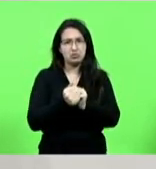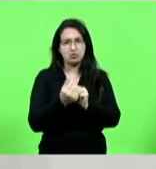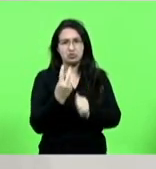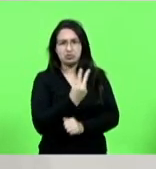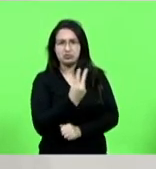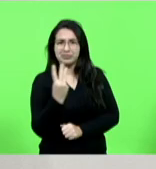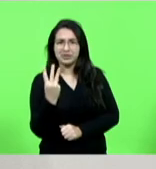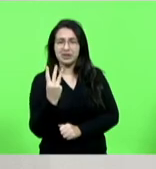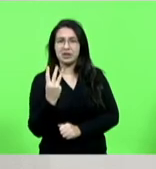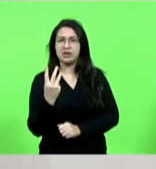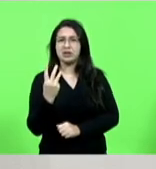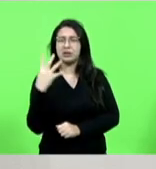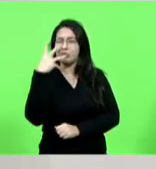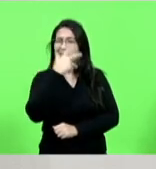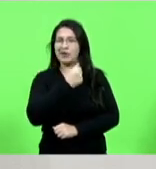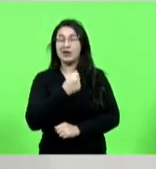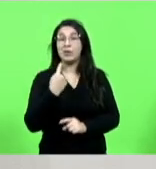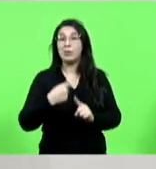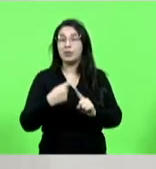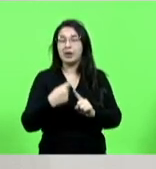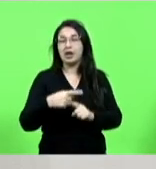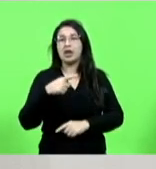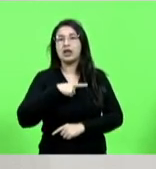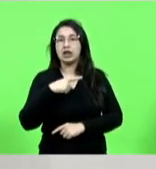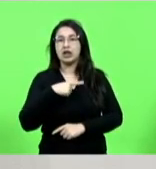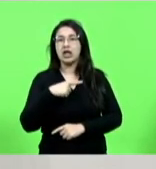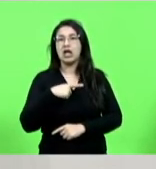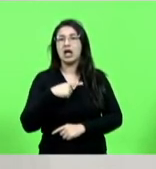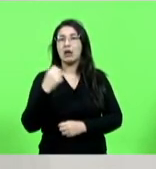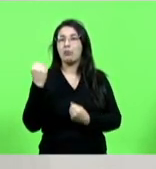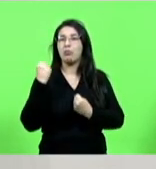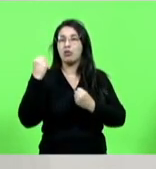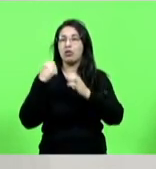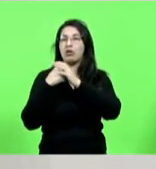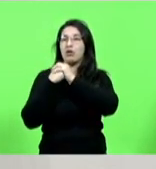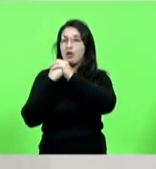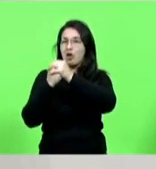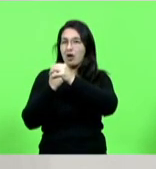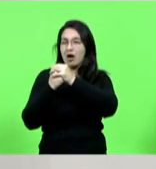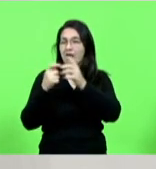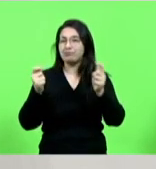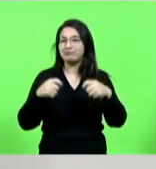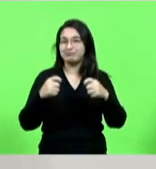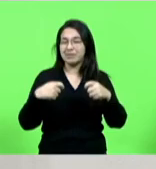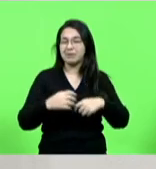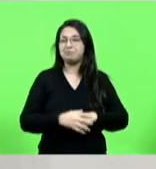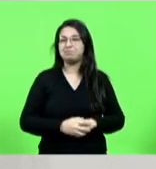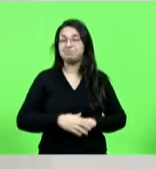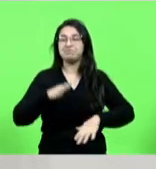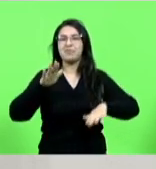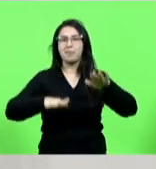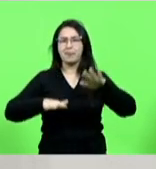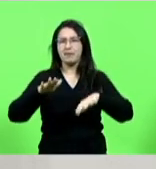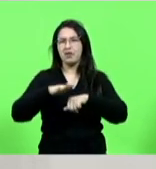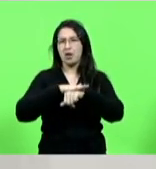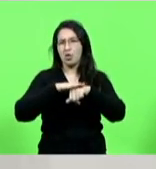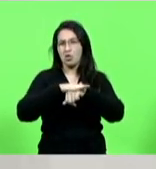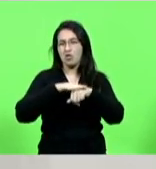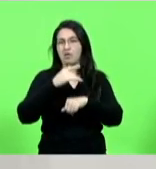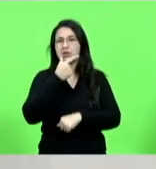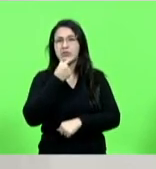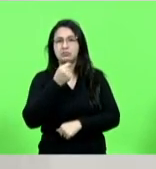muito bonito, por quê? Porque existe o poder da oração, às vezes a gente conversa com jovens que eles